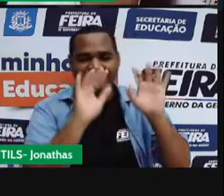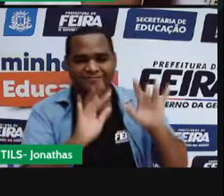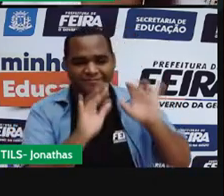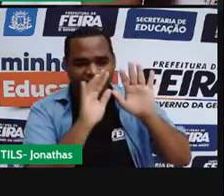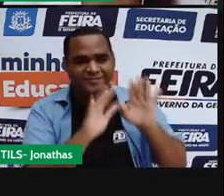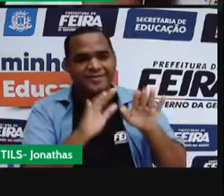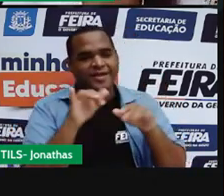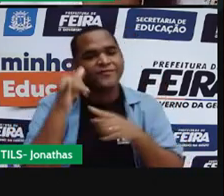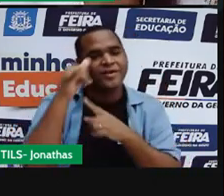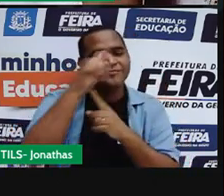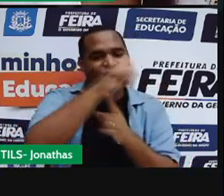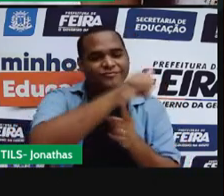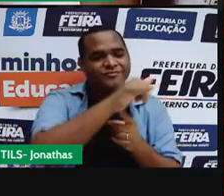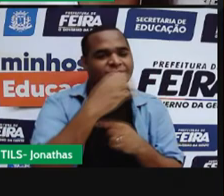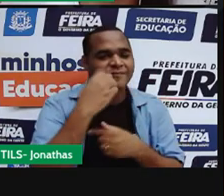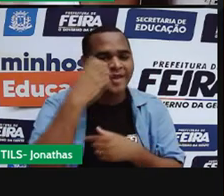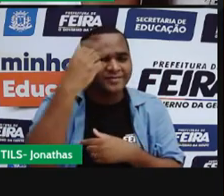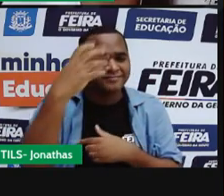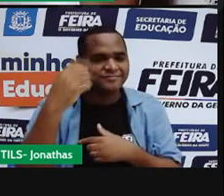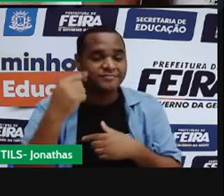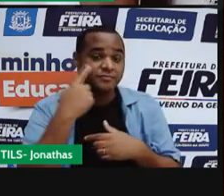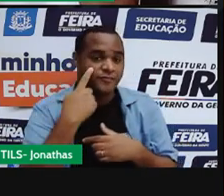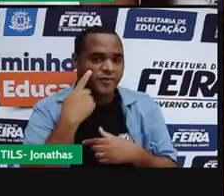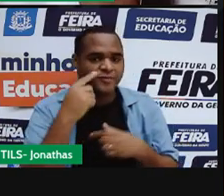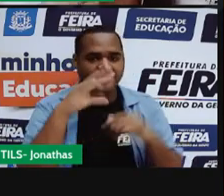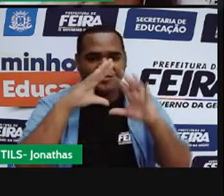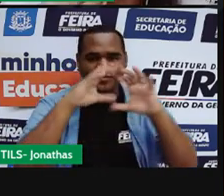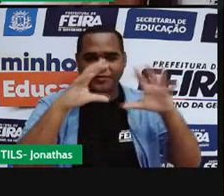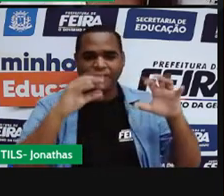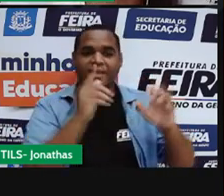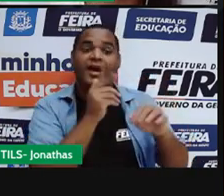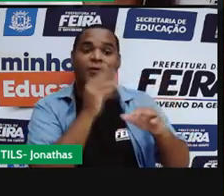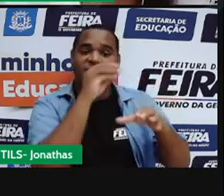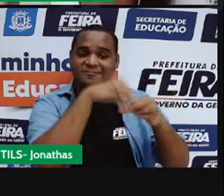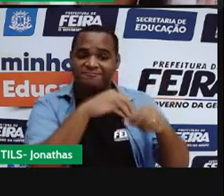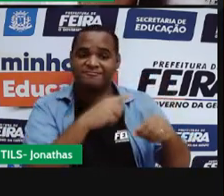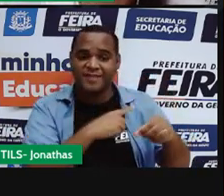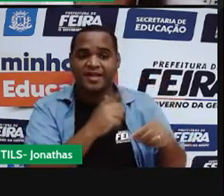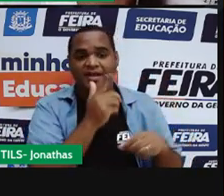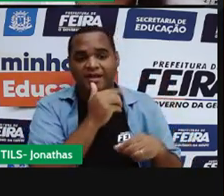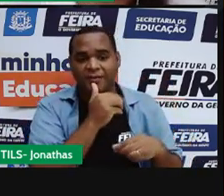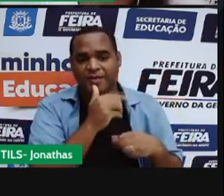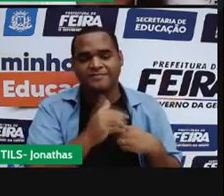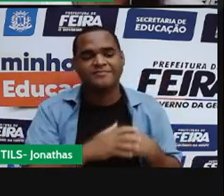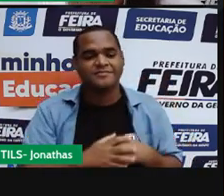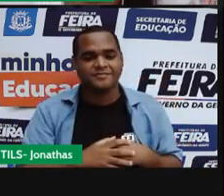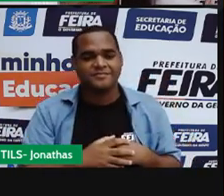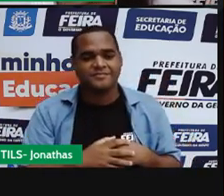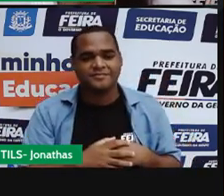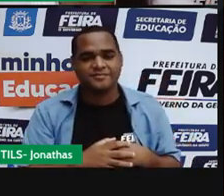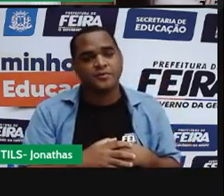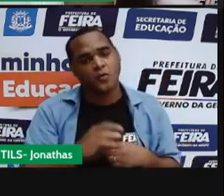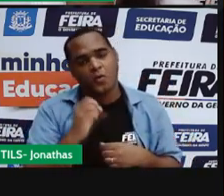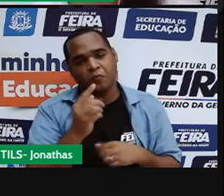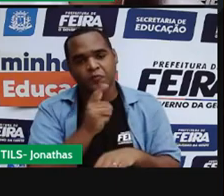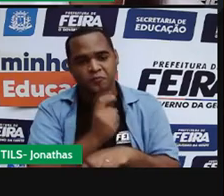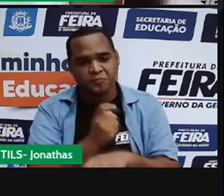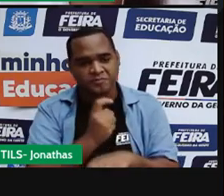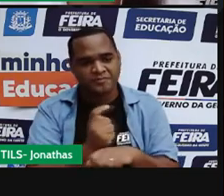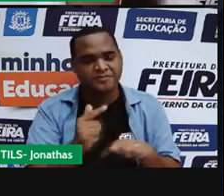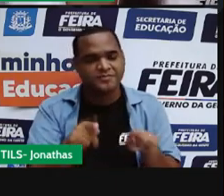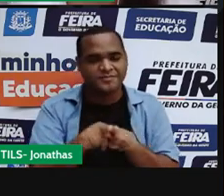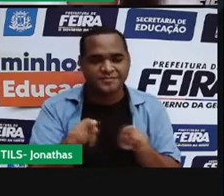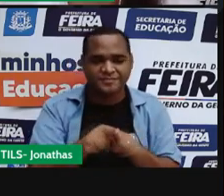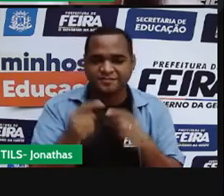gotículas de água. Por quê? Porque na nuvem a gente tem água de forma líquida e também de forma sólida, como vocês vão ver mais